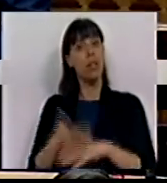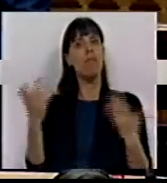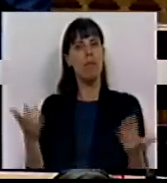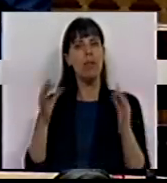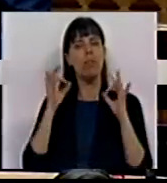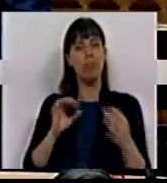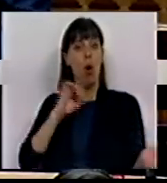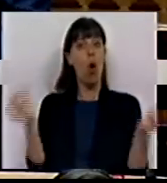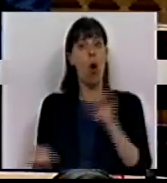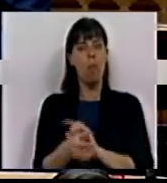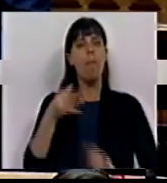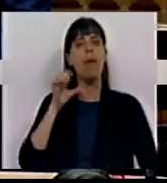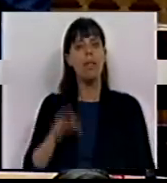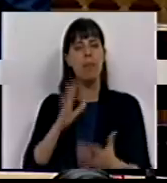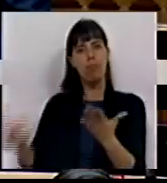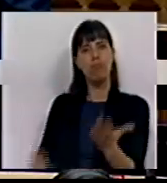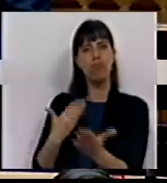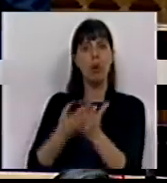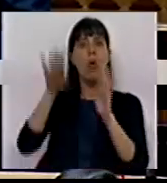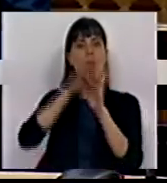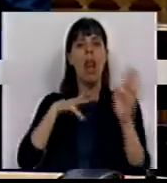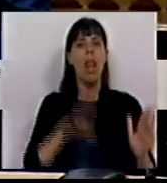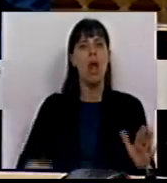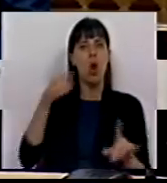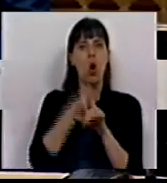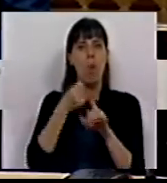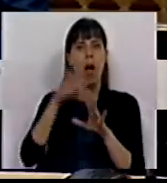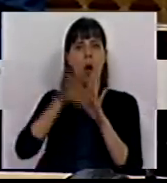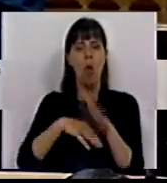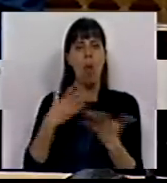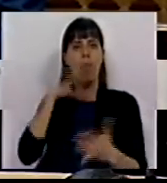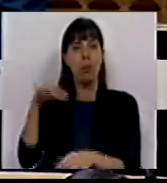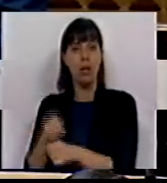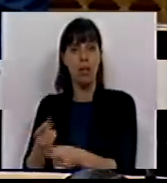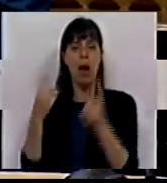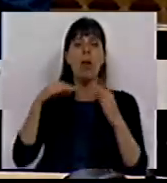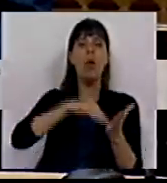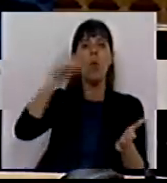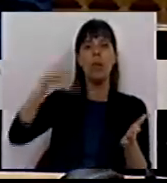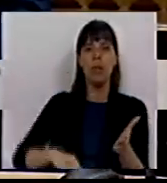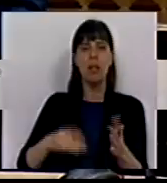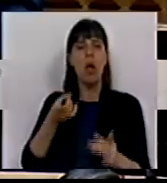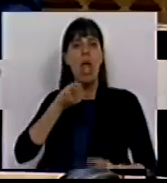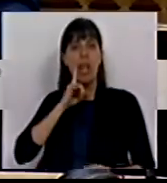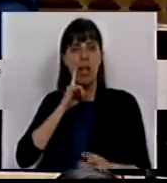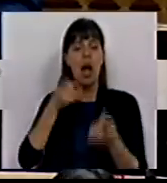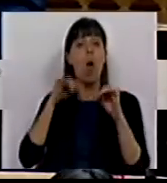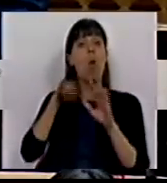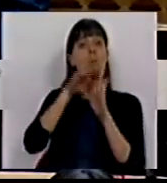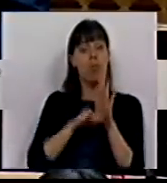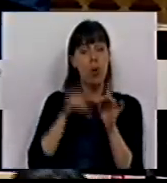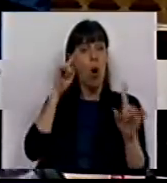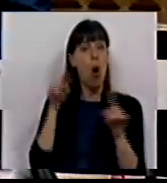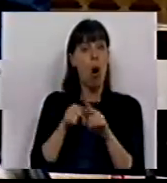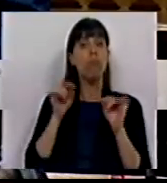diametralmente oposta, o PCP propõe um programa nacional de combate à precariedade laboral e à contratação ilegal. Um programa